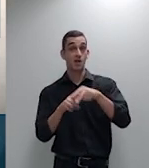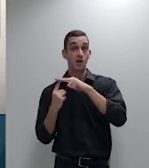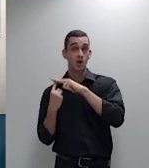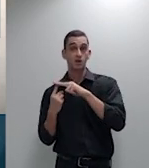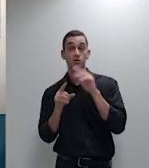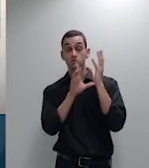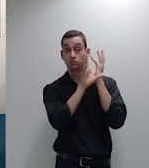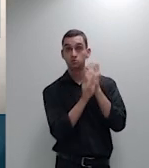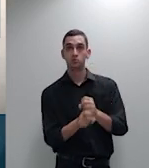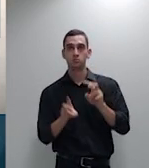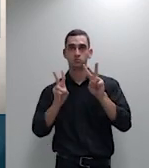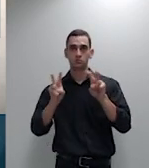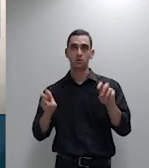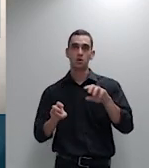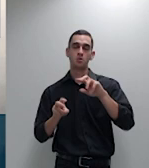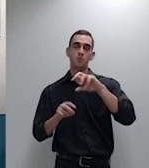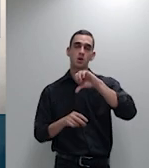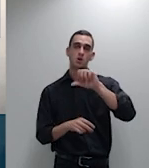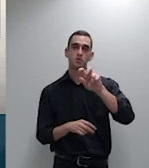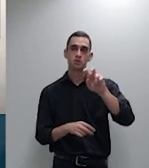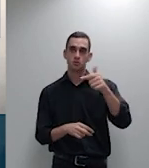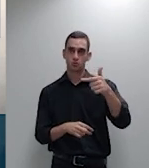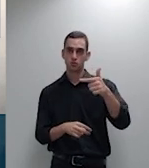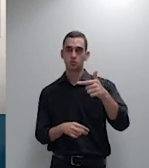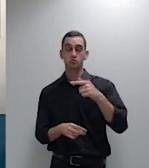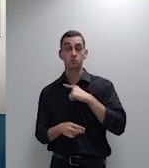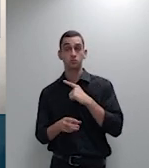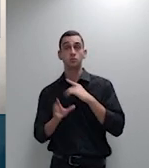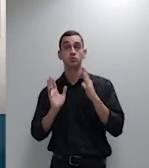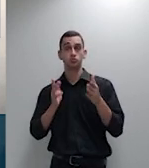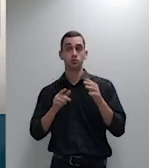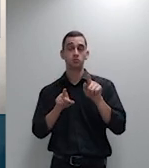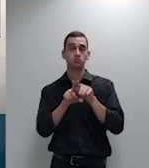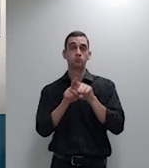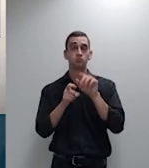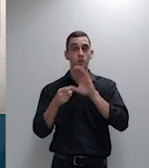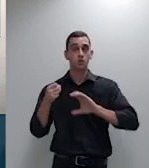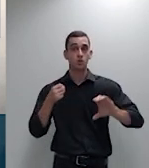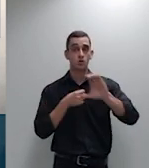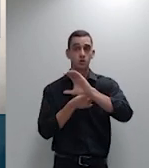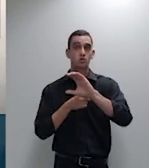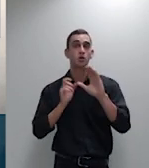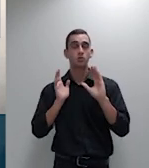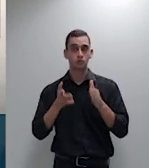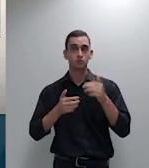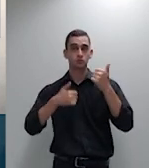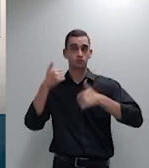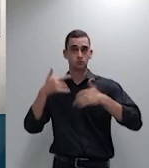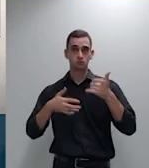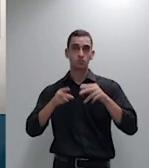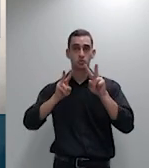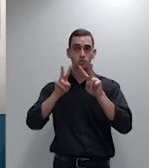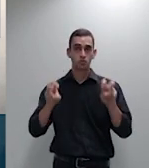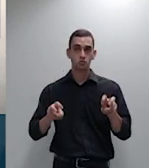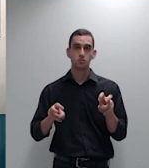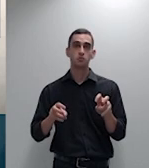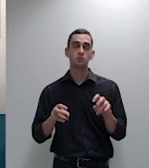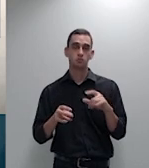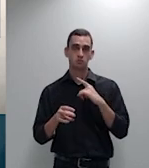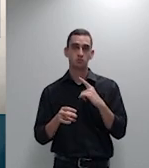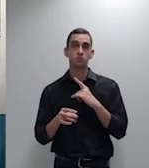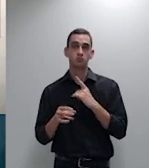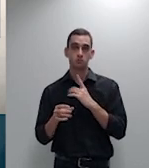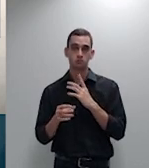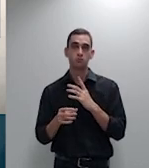gostaria de alucinar ao colegiado foi mencionado foi mencionado um parecer da